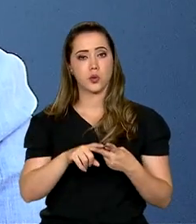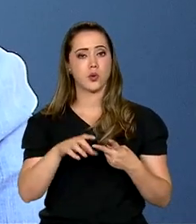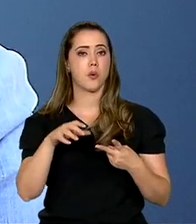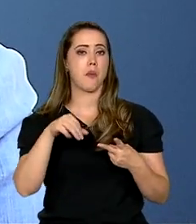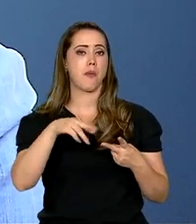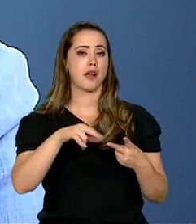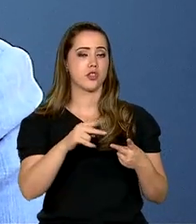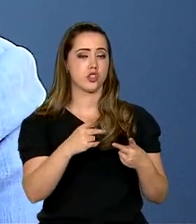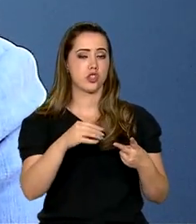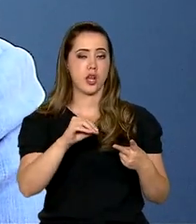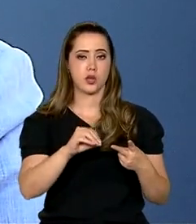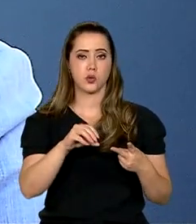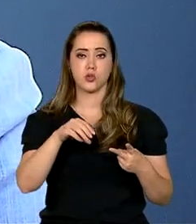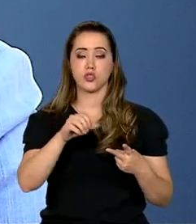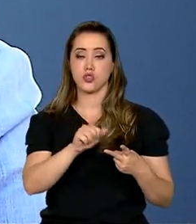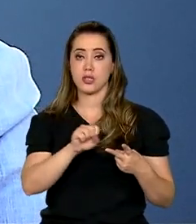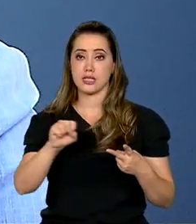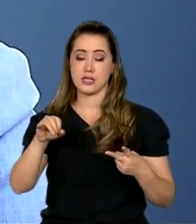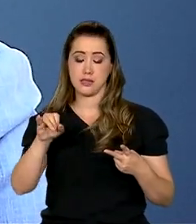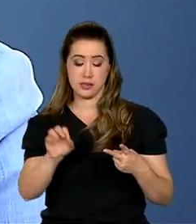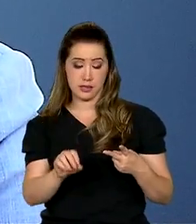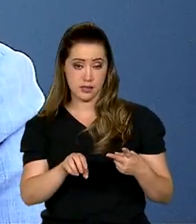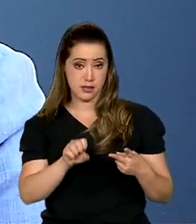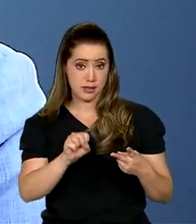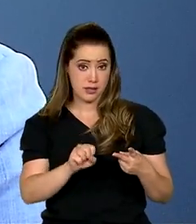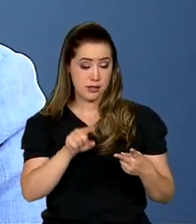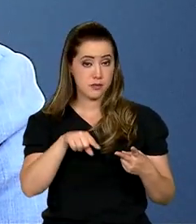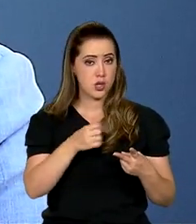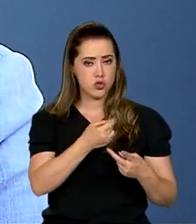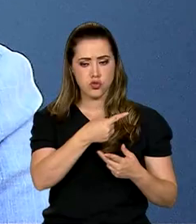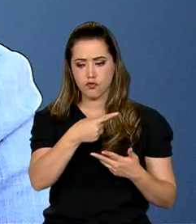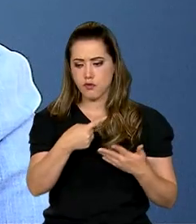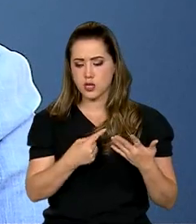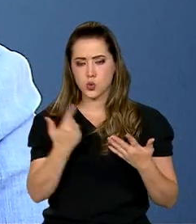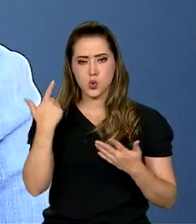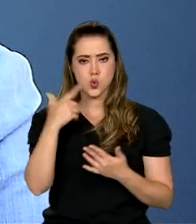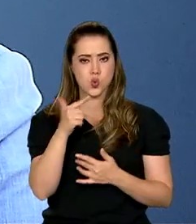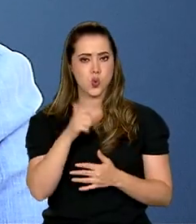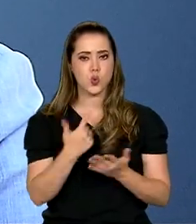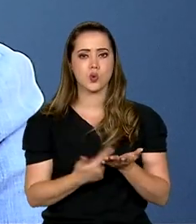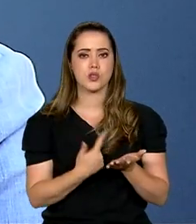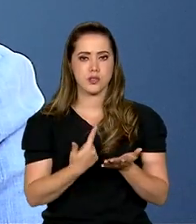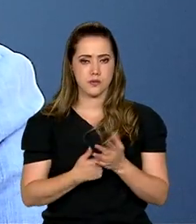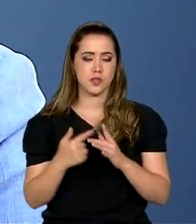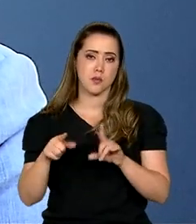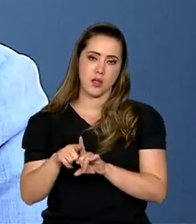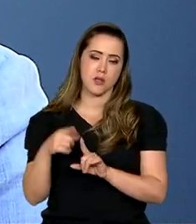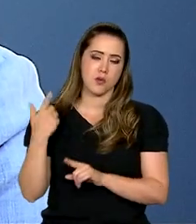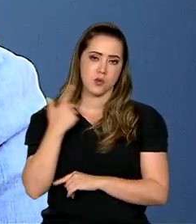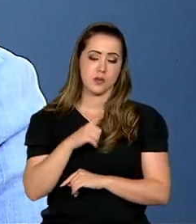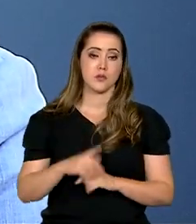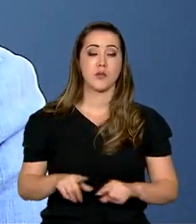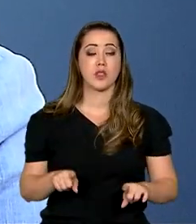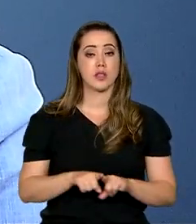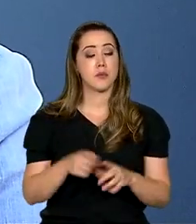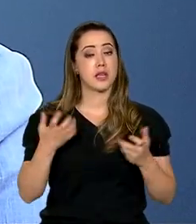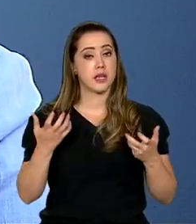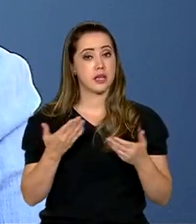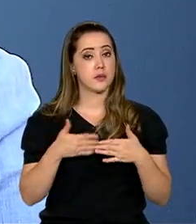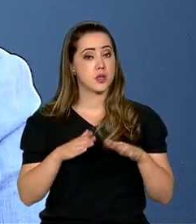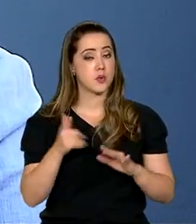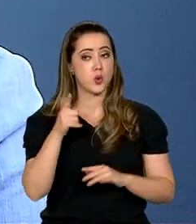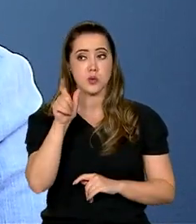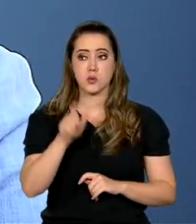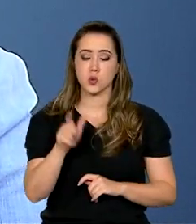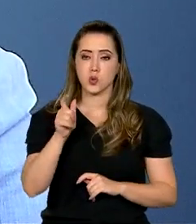Amado. Não, mas saibam que são inúmeras as obras beneficiadas. Queremos também abrir espaço para outros